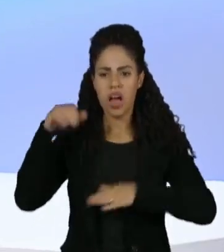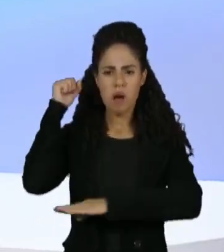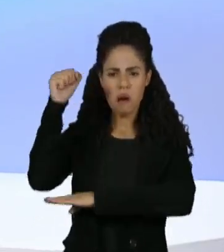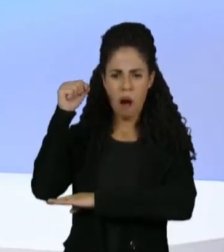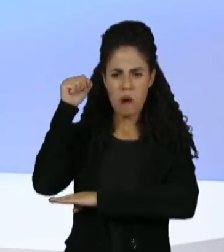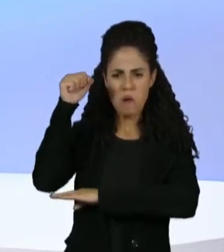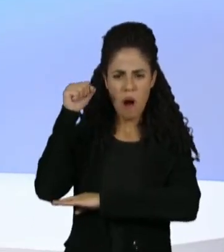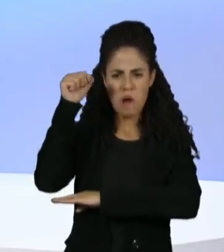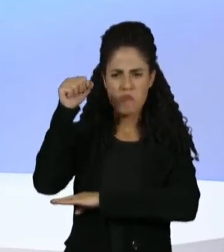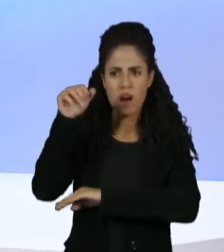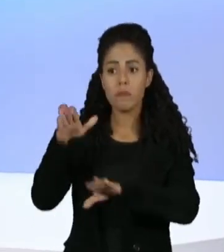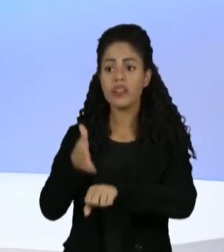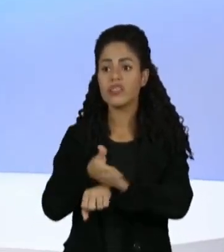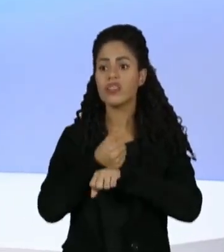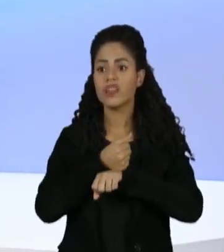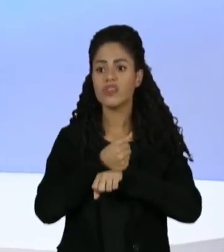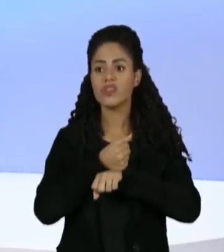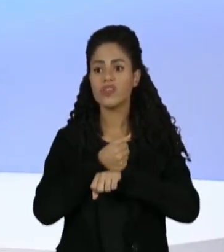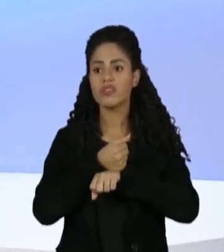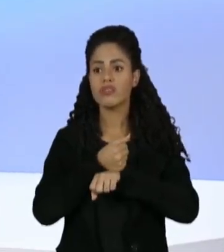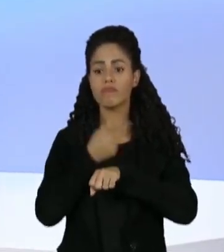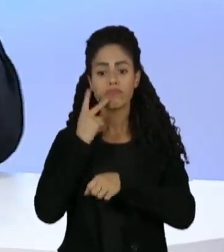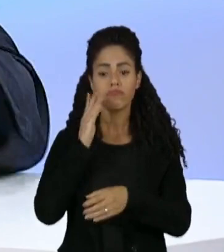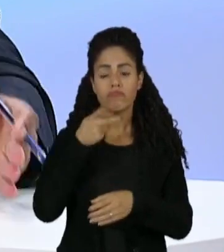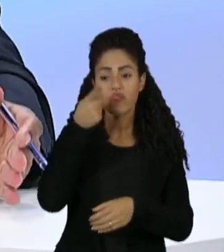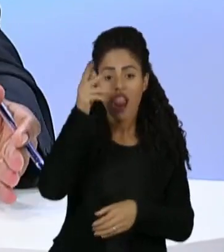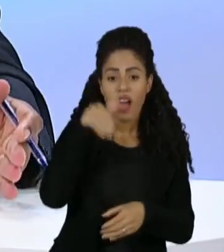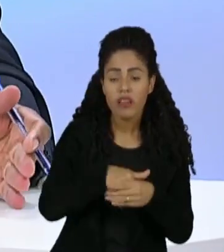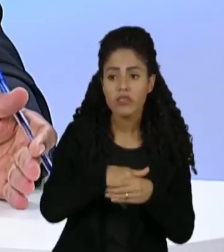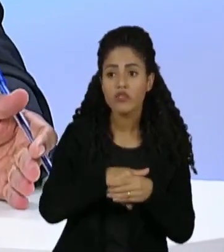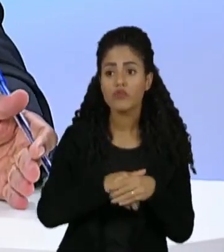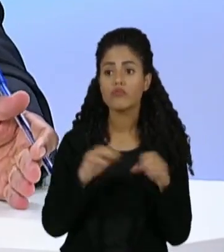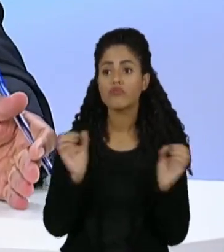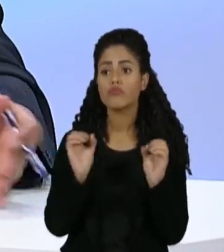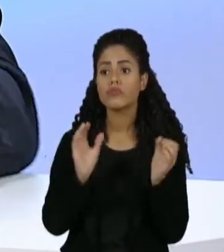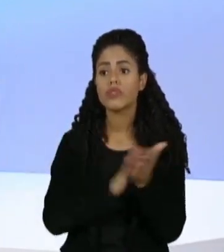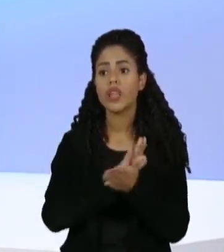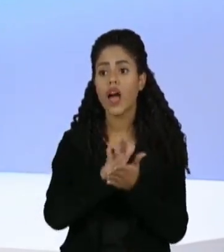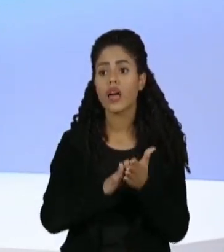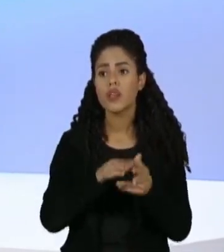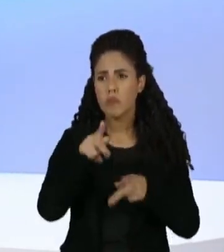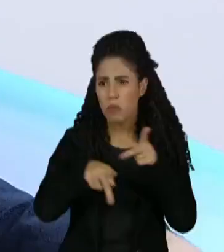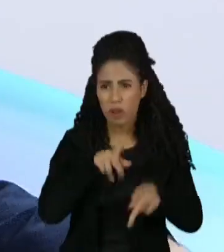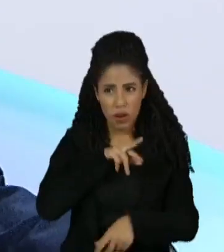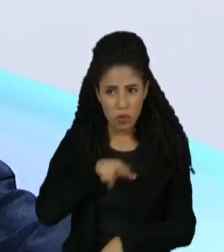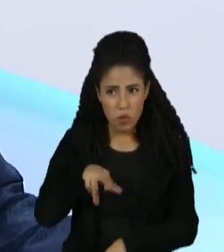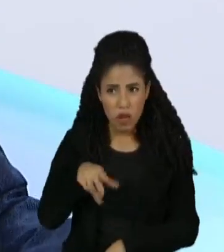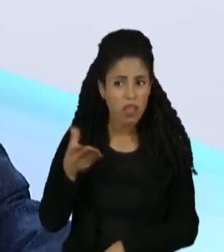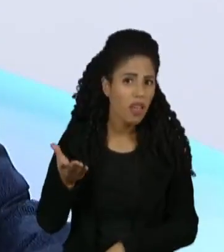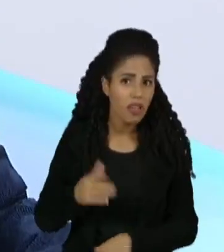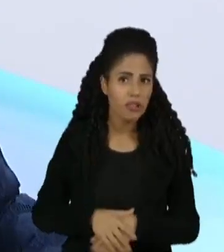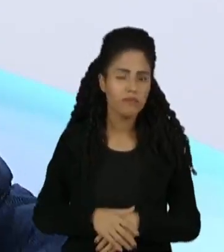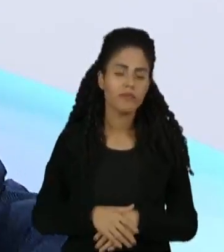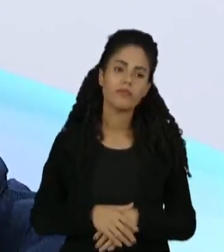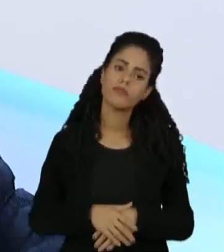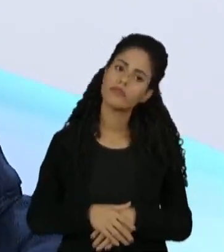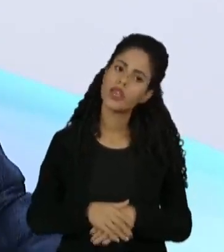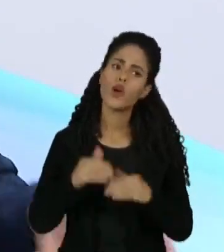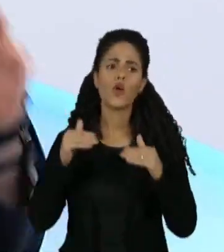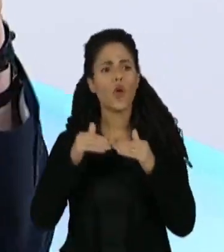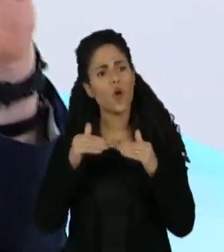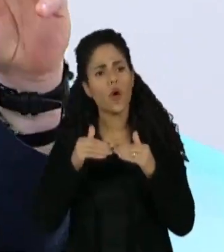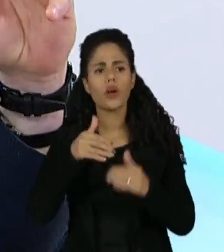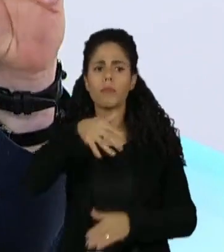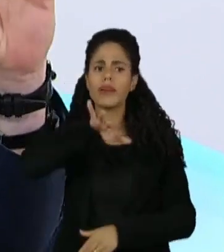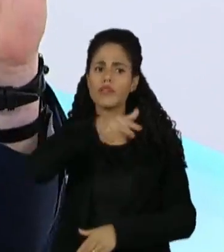ele não toma nenhuma decisão, então o torcedor é popular, mas o clube acaba não sendo popular. Você concorda comigo? Não, em parte. Em parte,